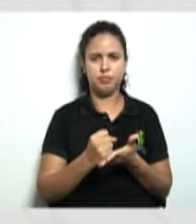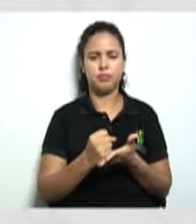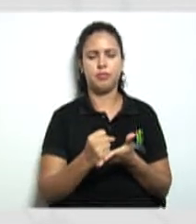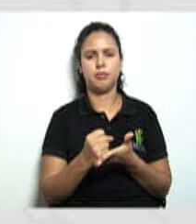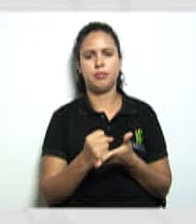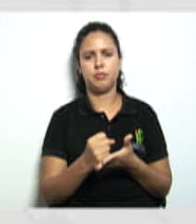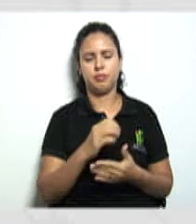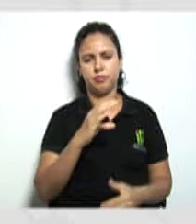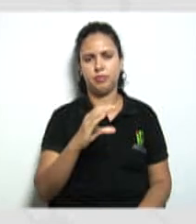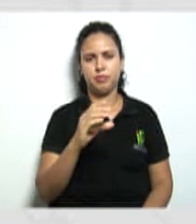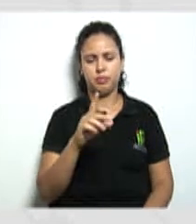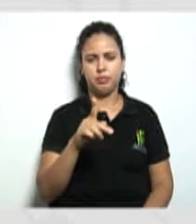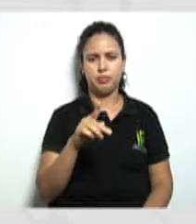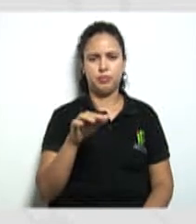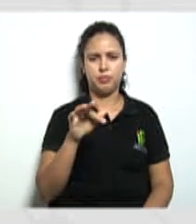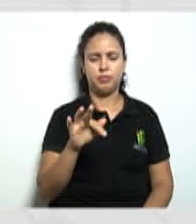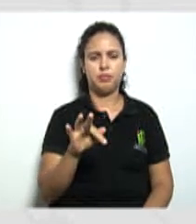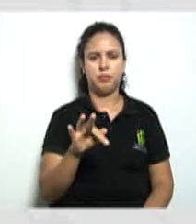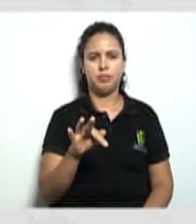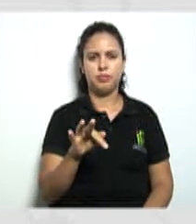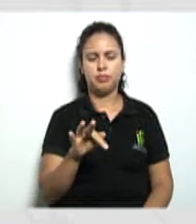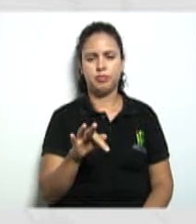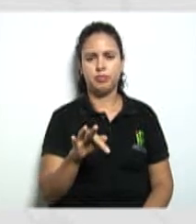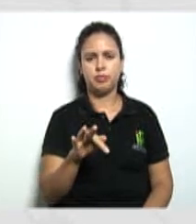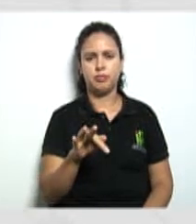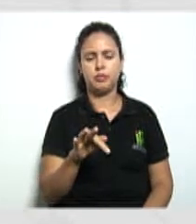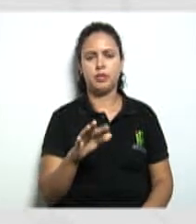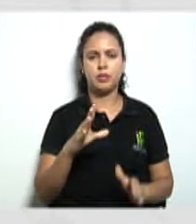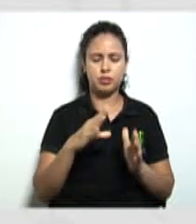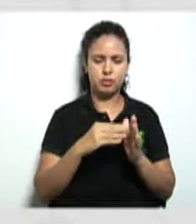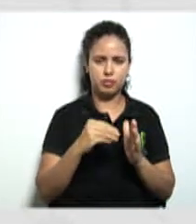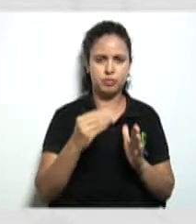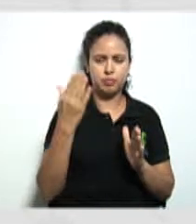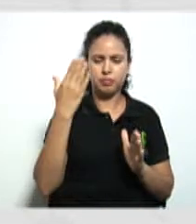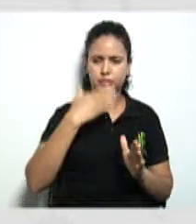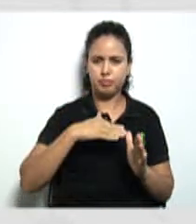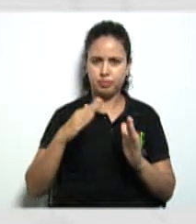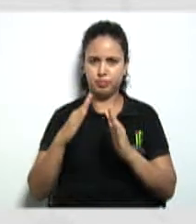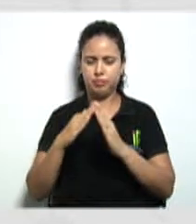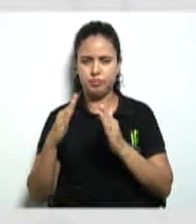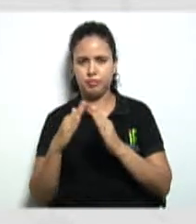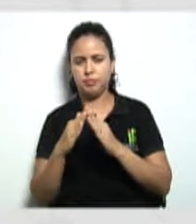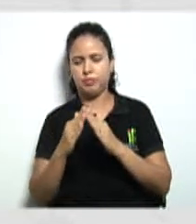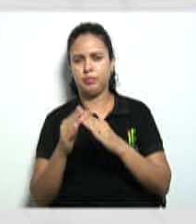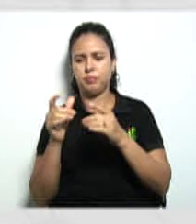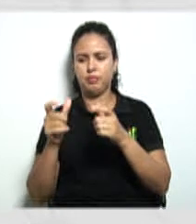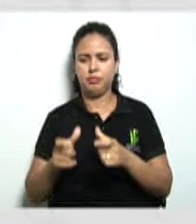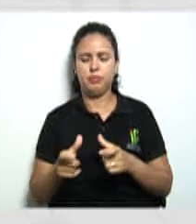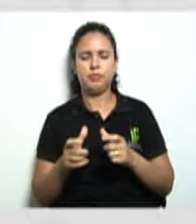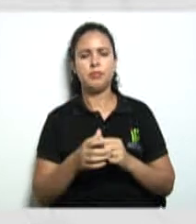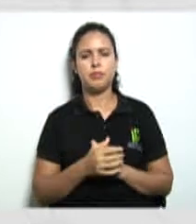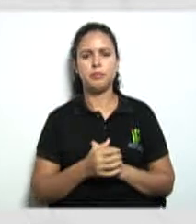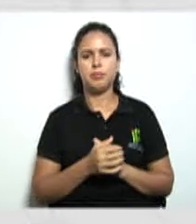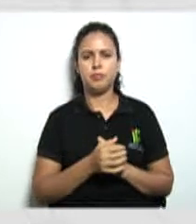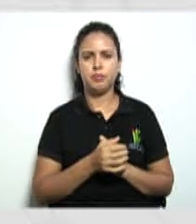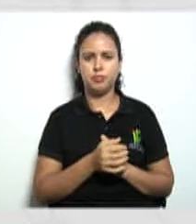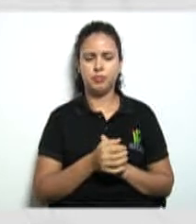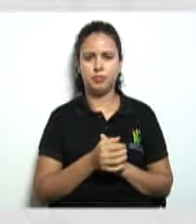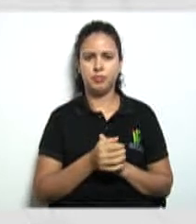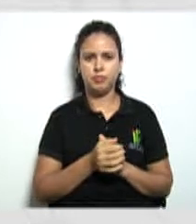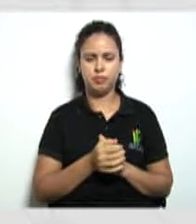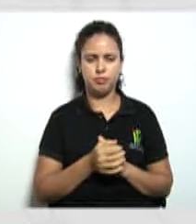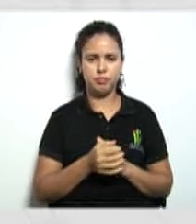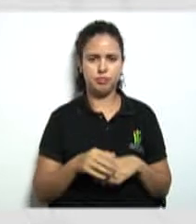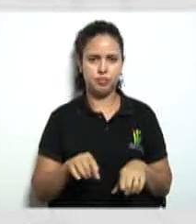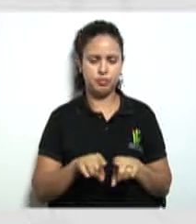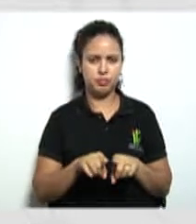cópia do cpf o comprovante a cópia do comprovante de residência né do diretor-presidente a